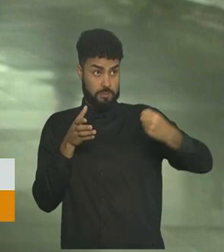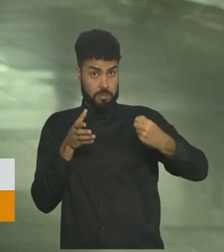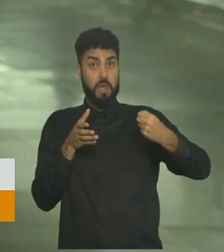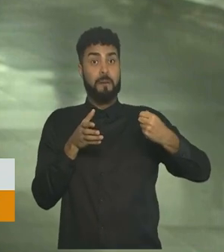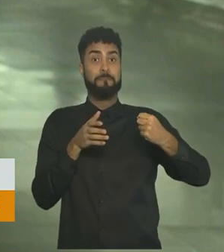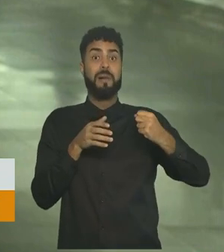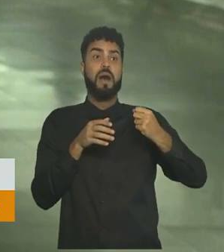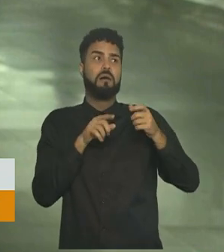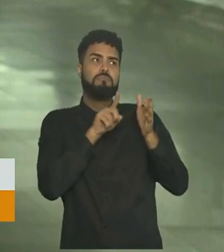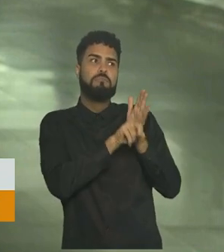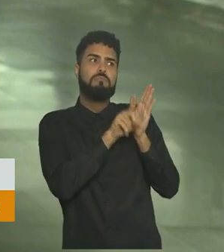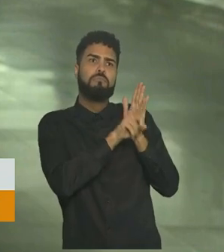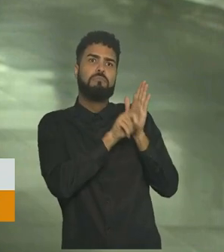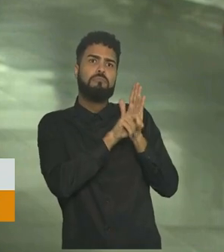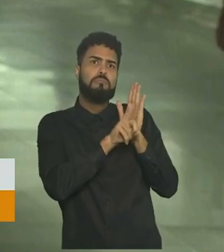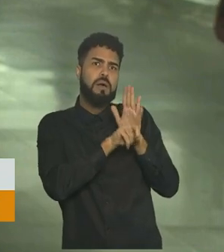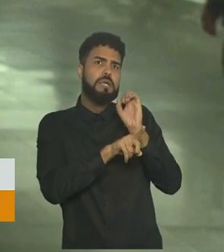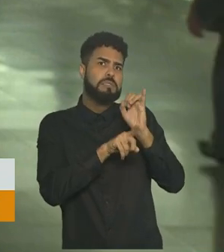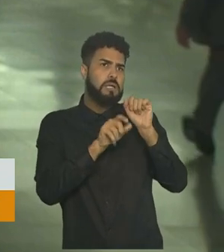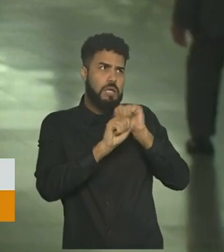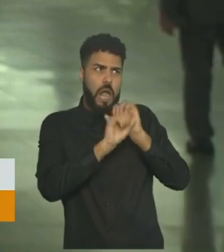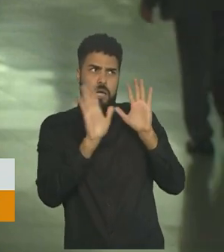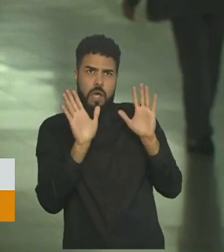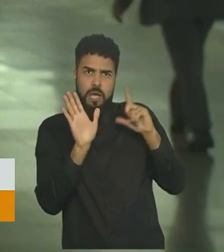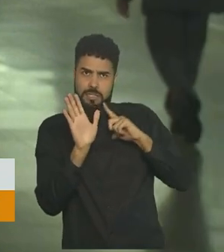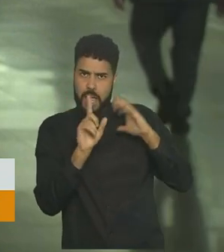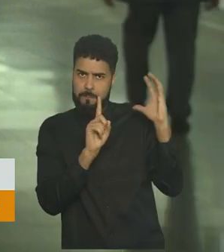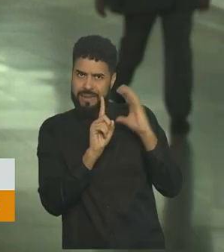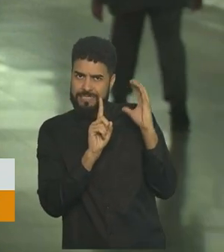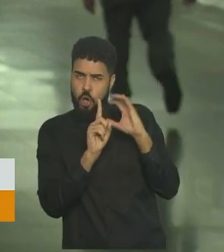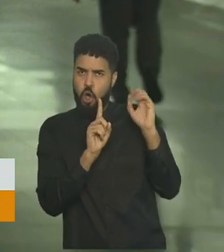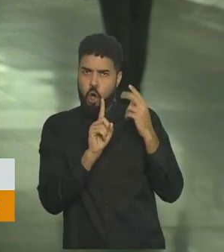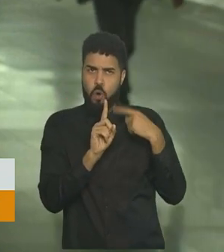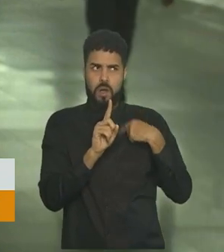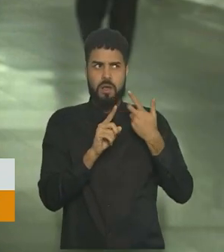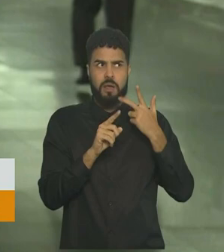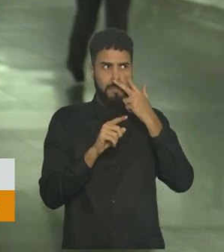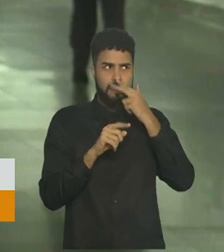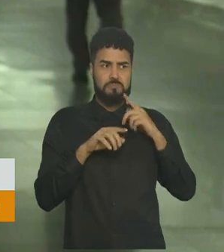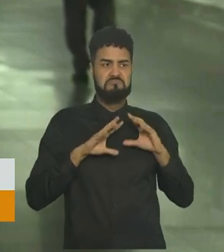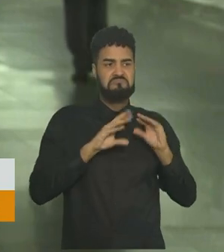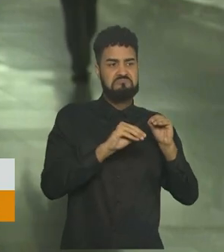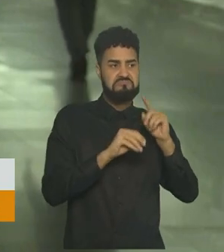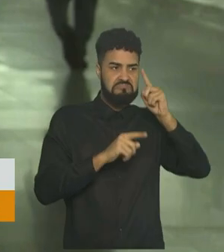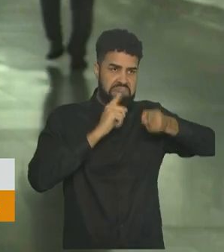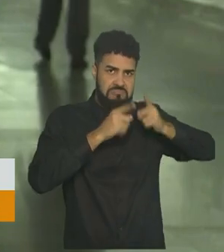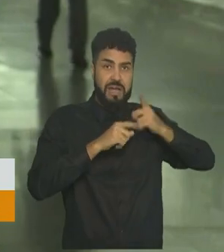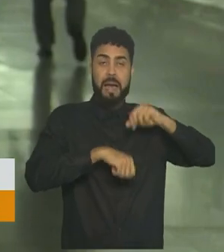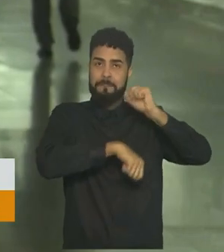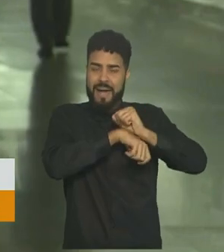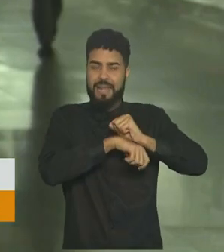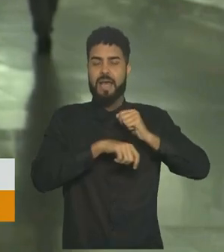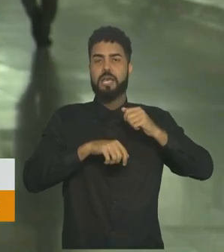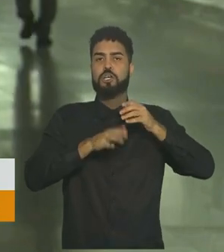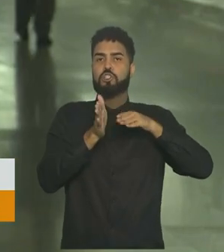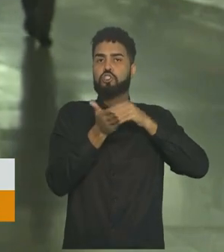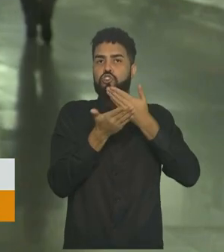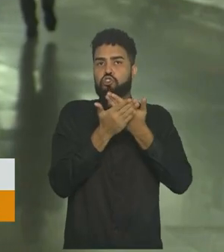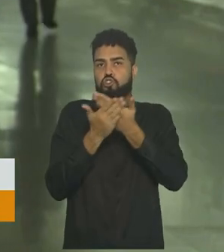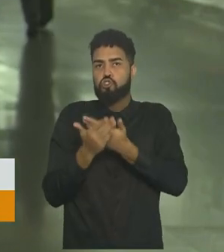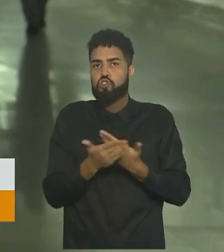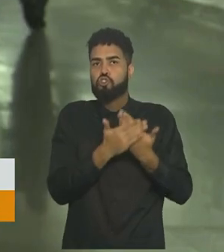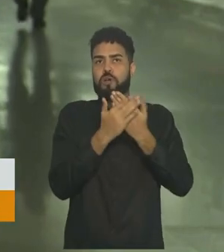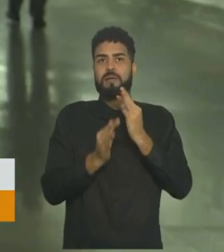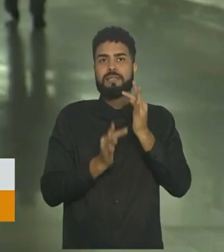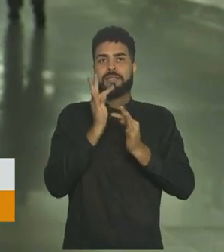pontos, como se houve algum tipo de pressão ou interferência para que fosse adiado a análise de um estudo para o tratamento de pacientes